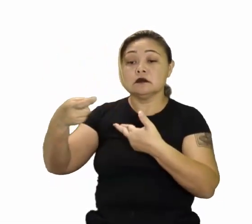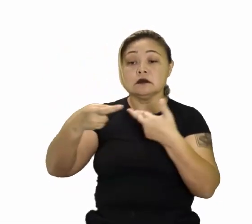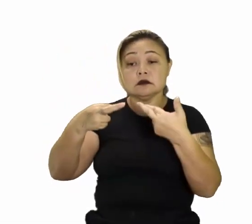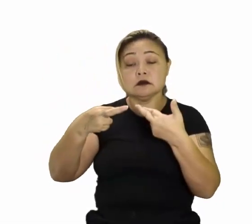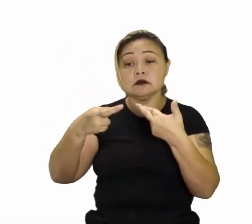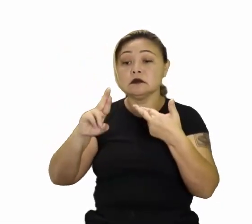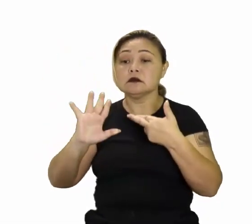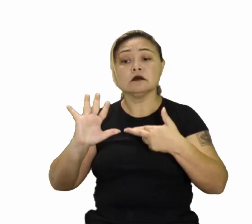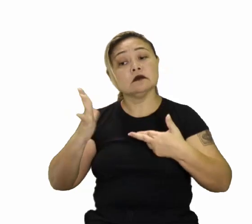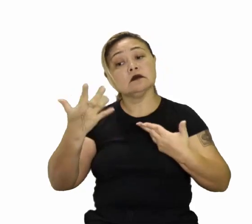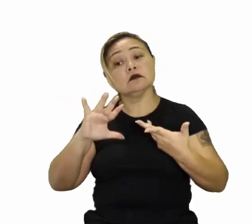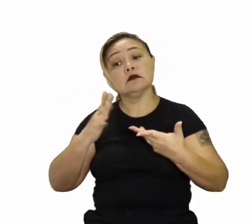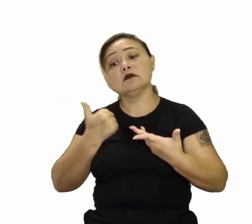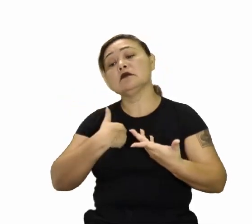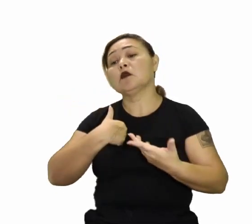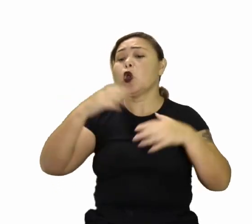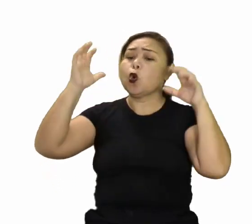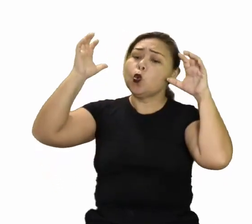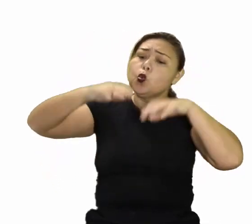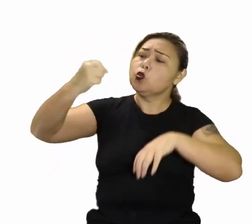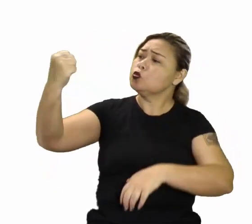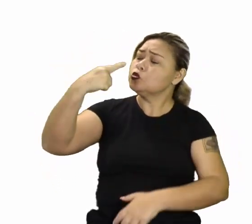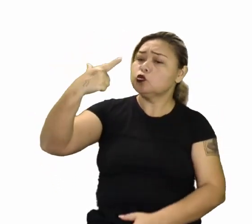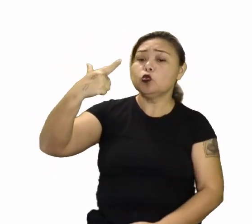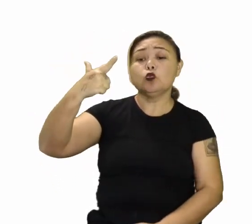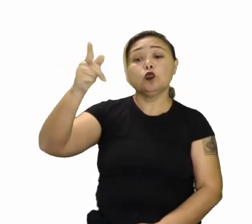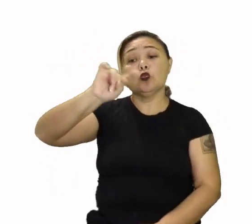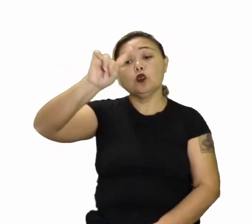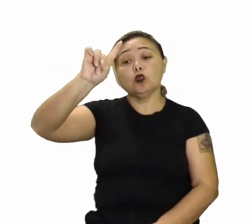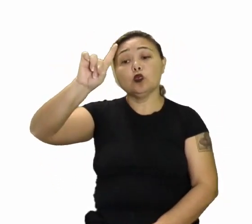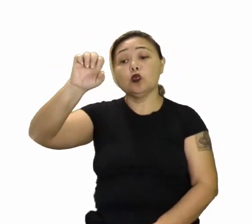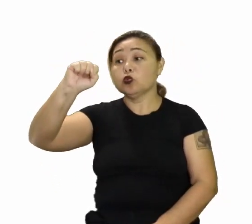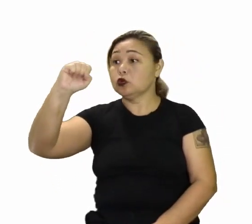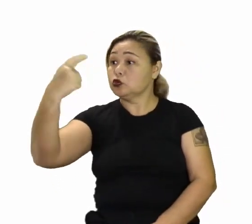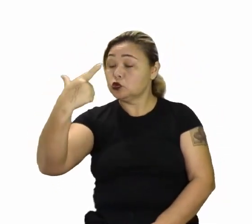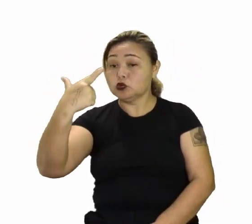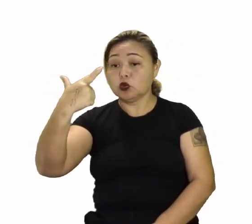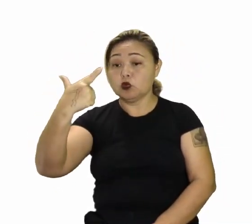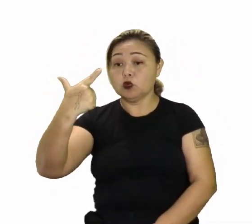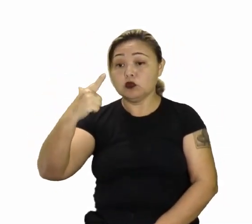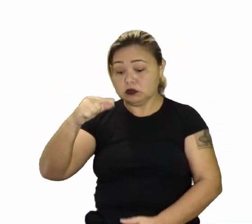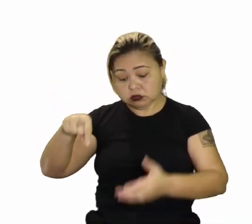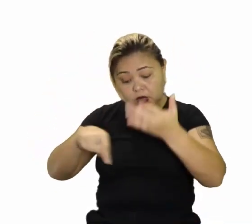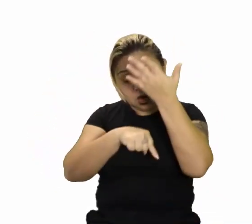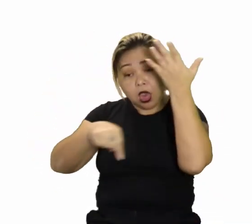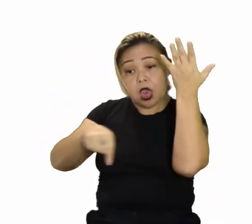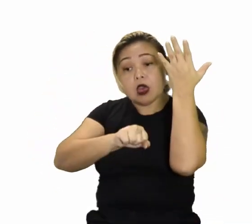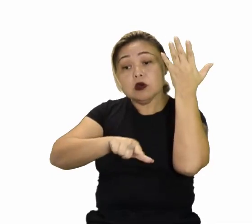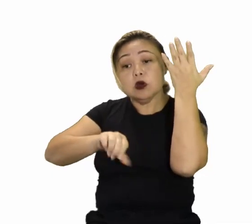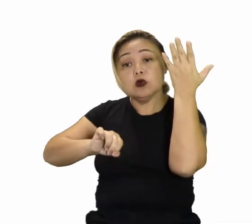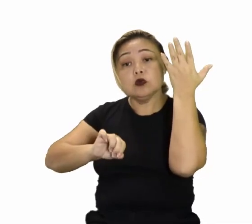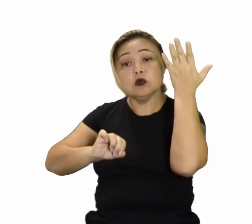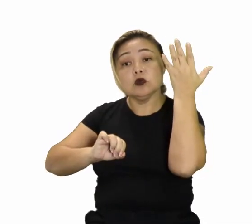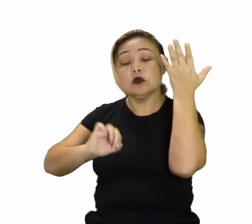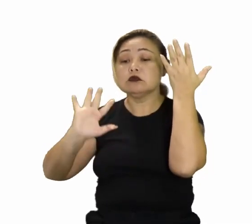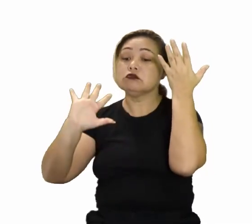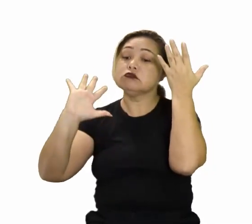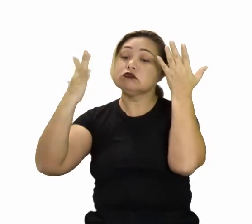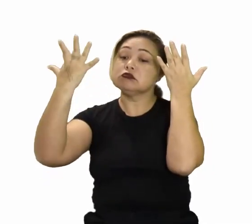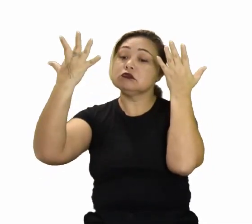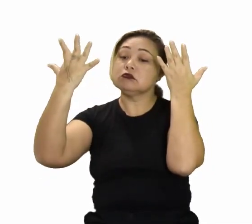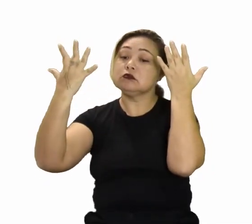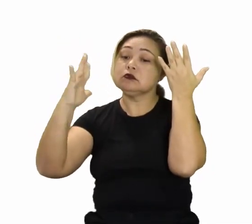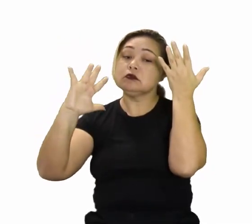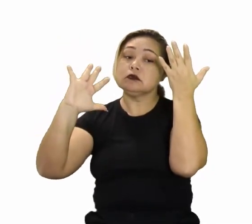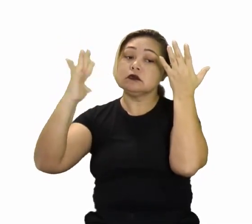intempéries. Sol. Chuva. Luz. Com as relações. solo. Então. Edáforo climático. São